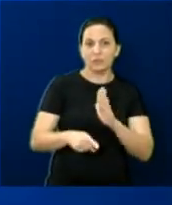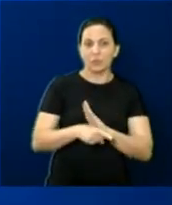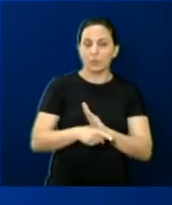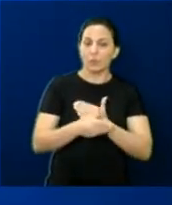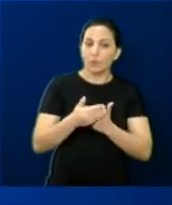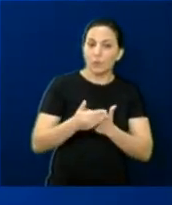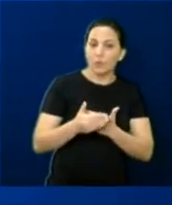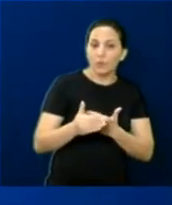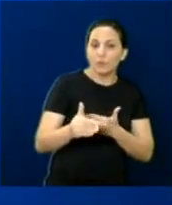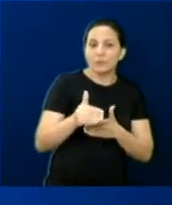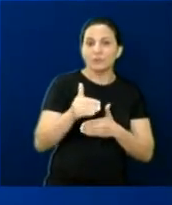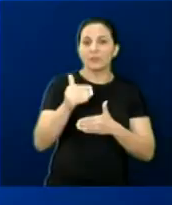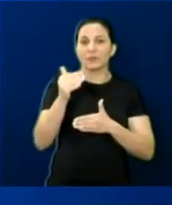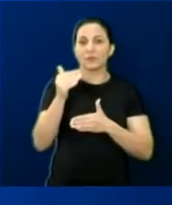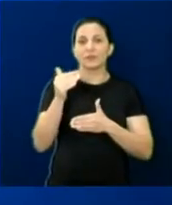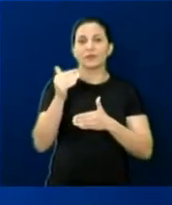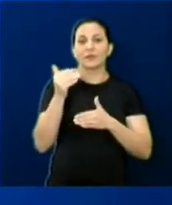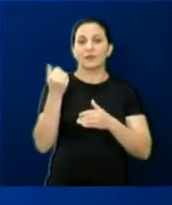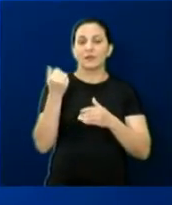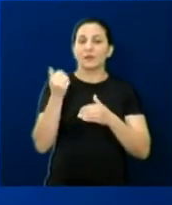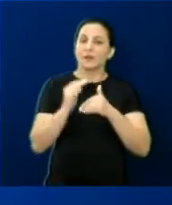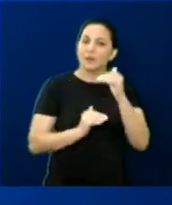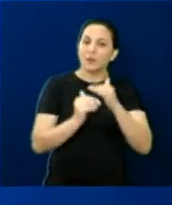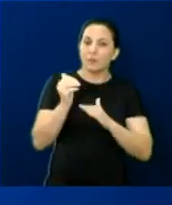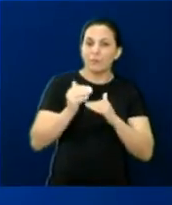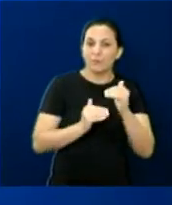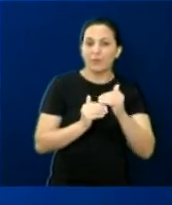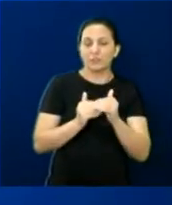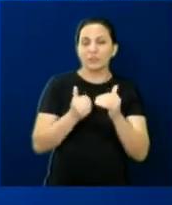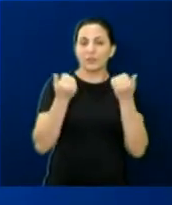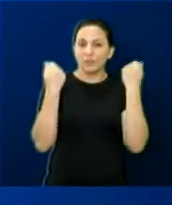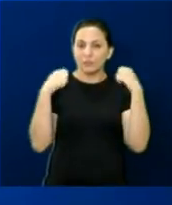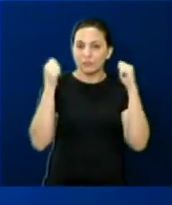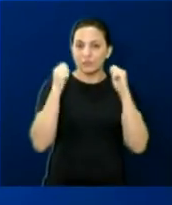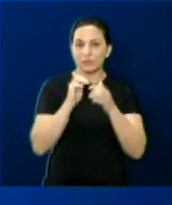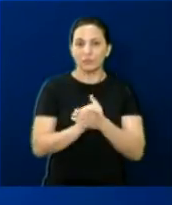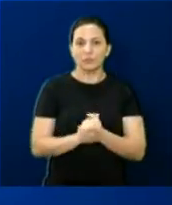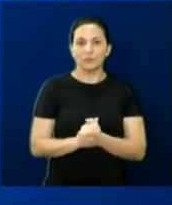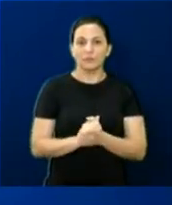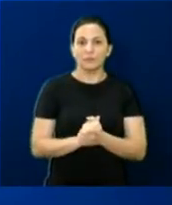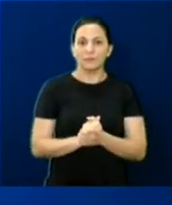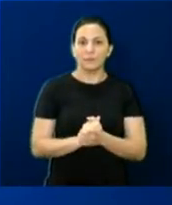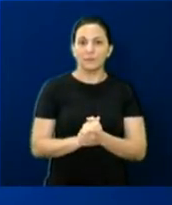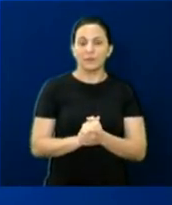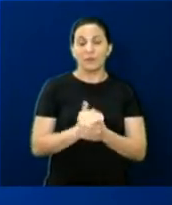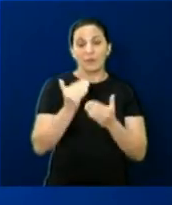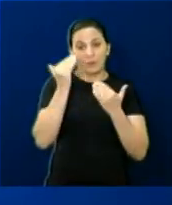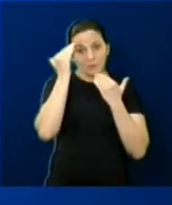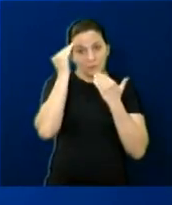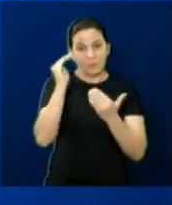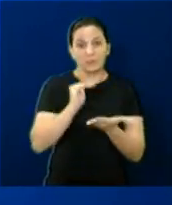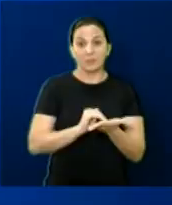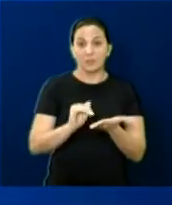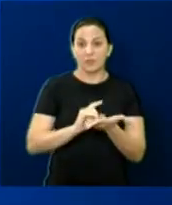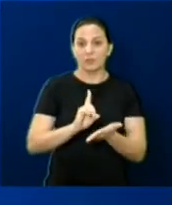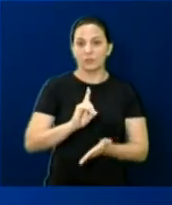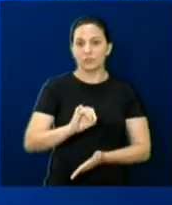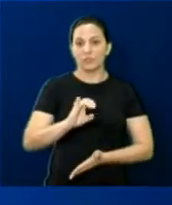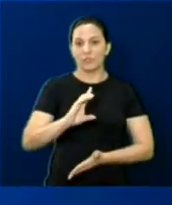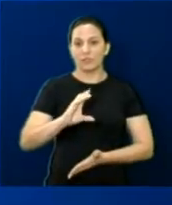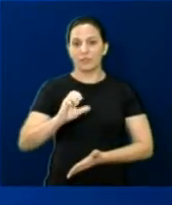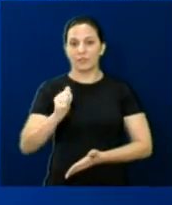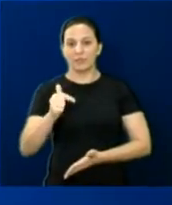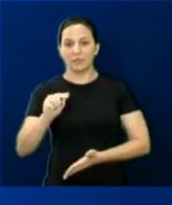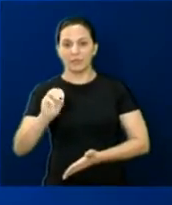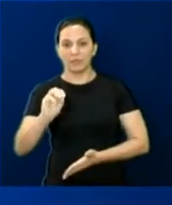começar a praticar as atividades. Deixo aqui o meu agradecimento ao secretário de Cão pela